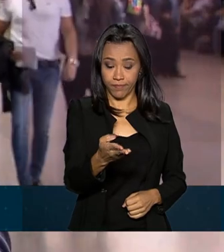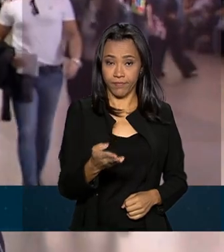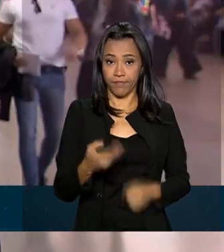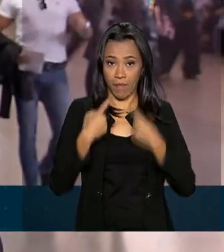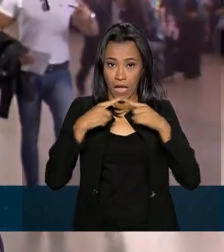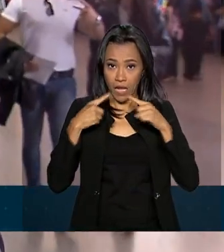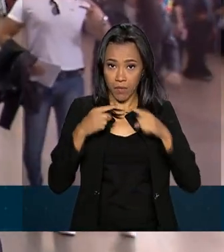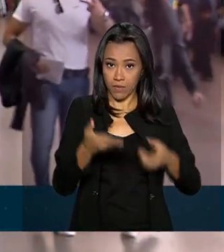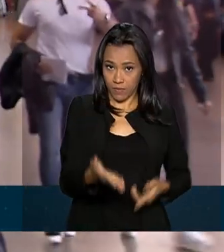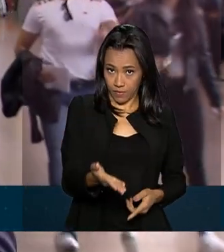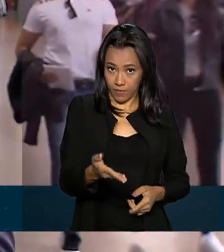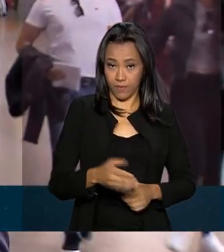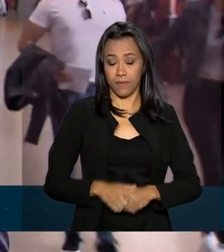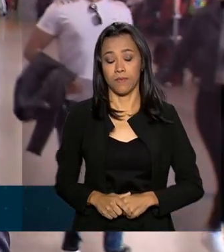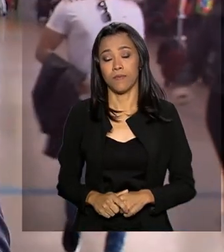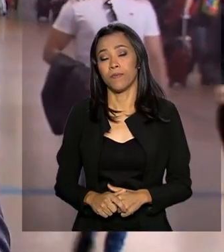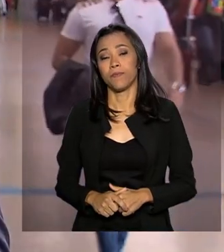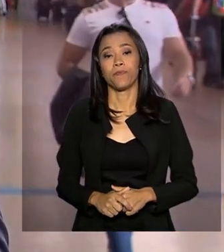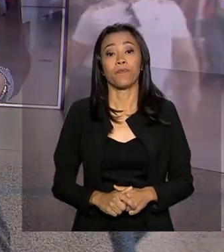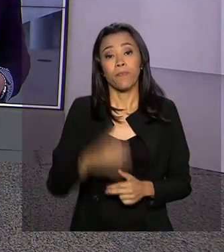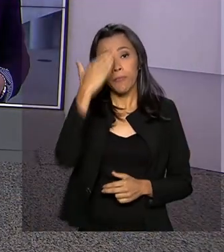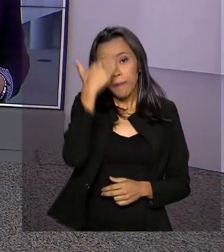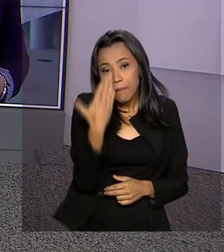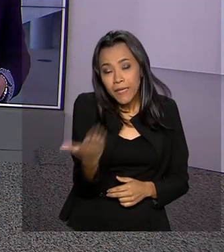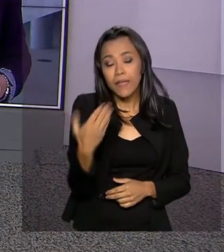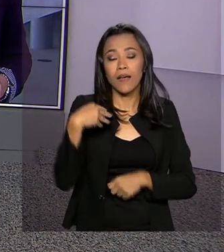.br. Carla. Obrigada, Ricardo, pelas suas informações.